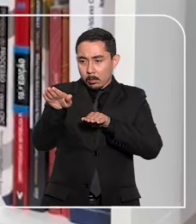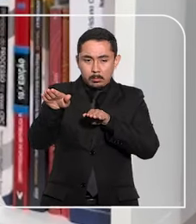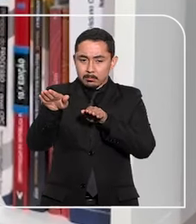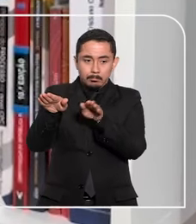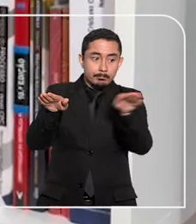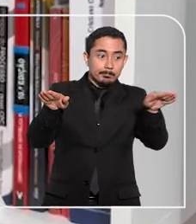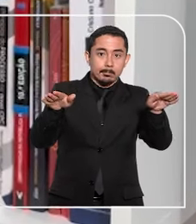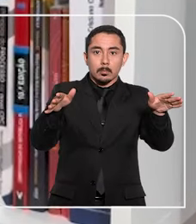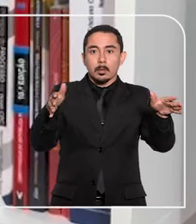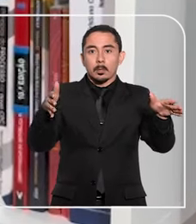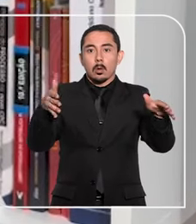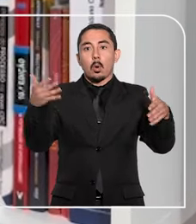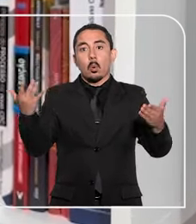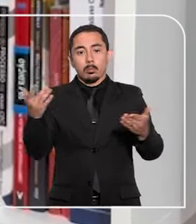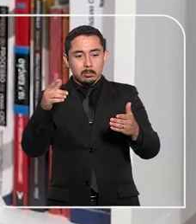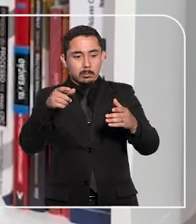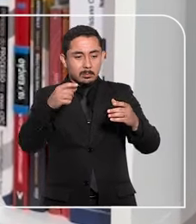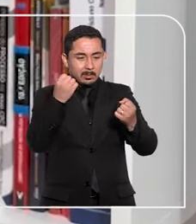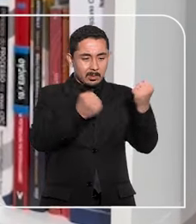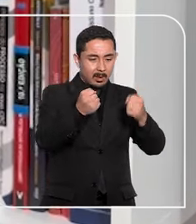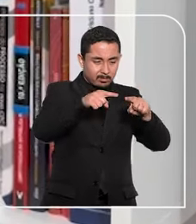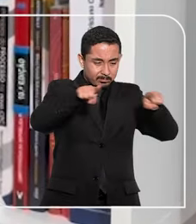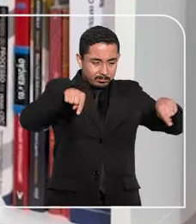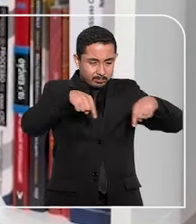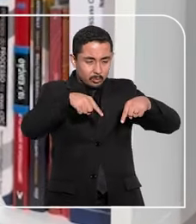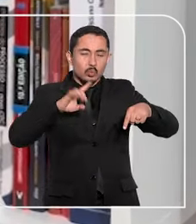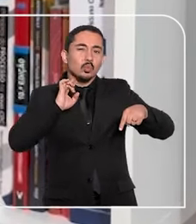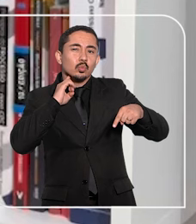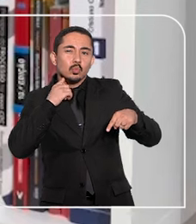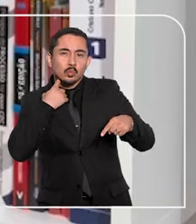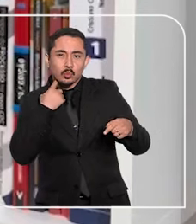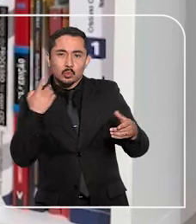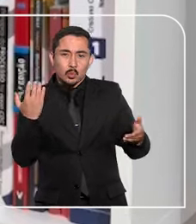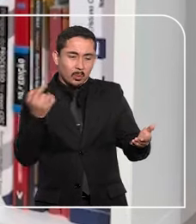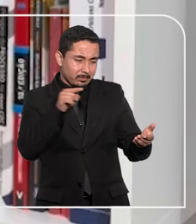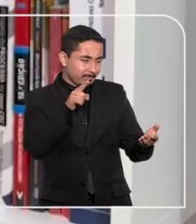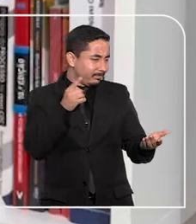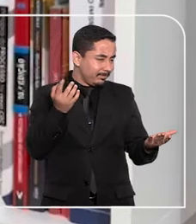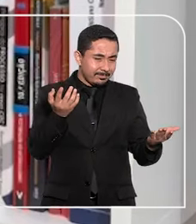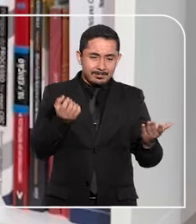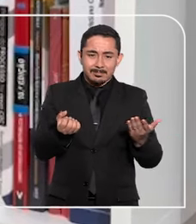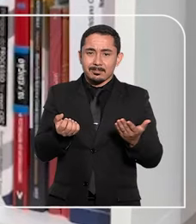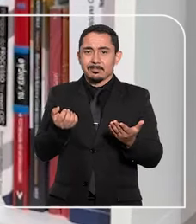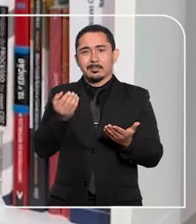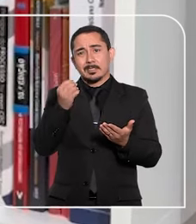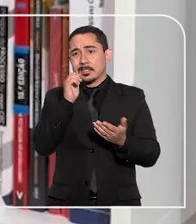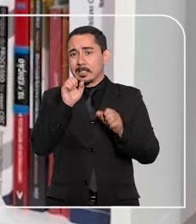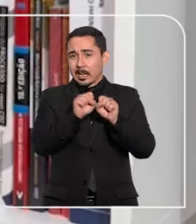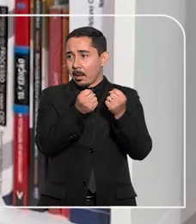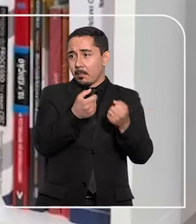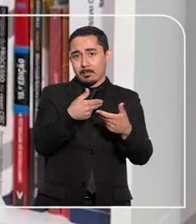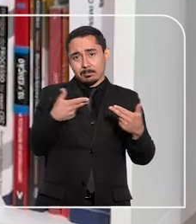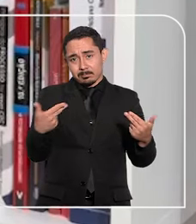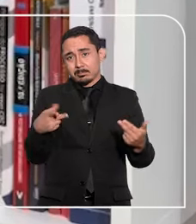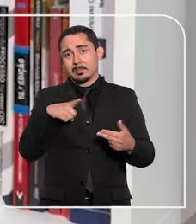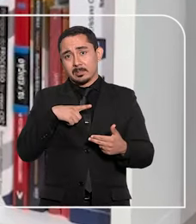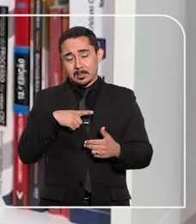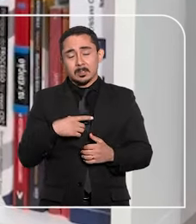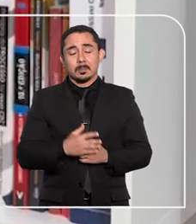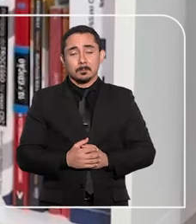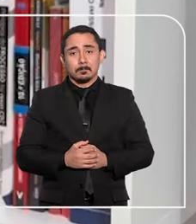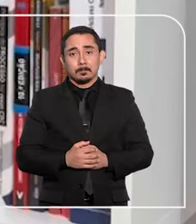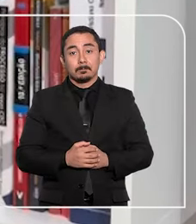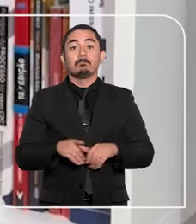trajeto, carro sujo ou inadequado, porque, às vezes, acontece do carro estar inadequado para